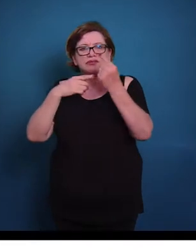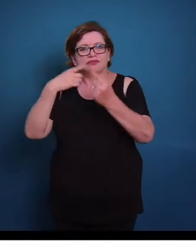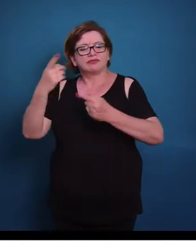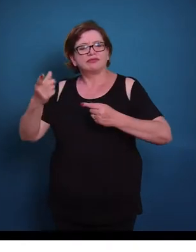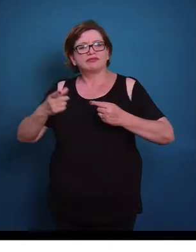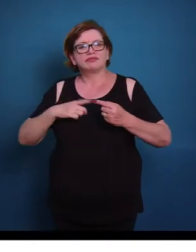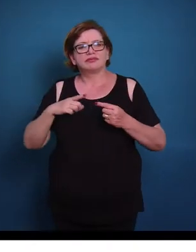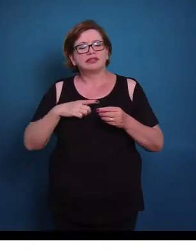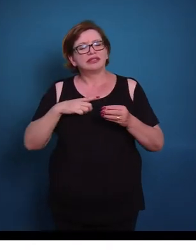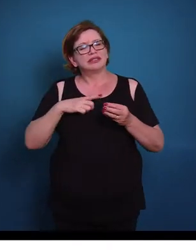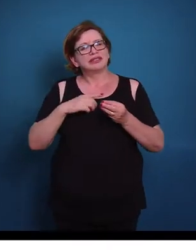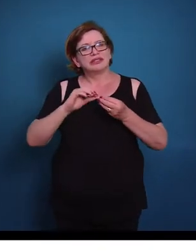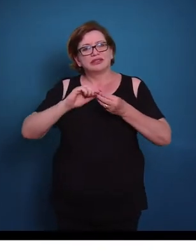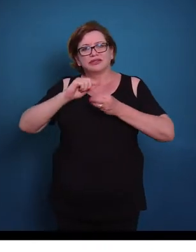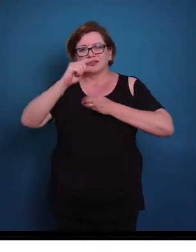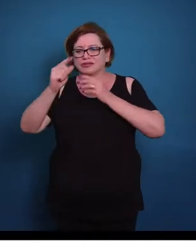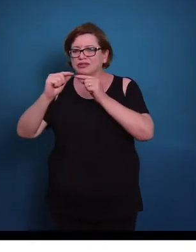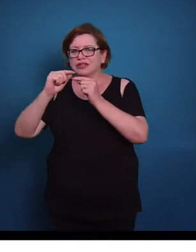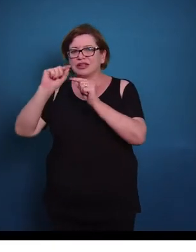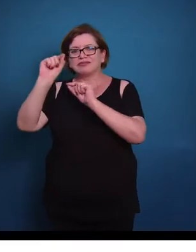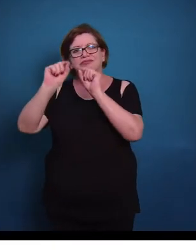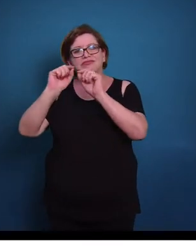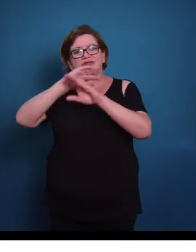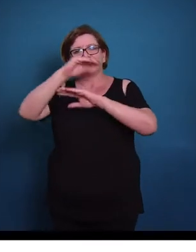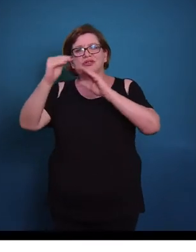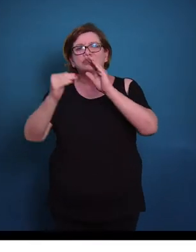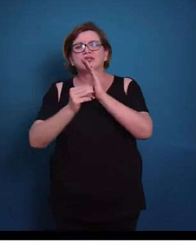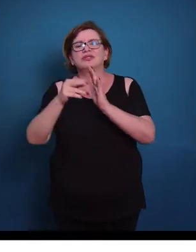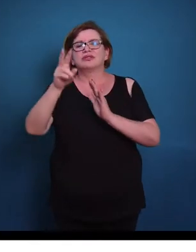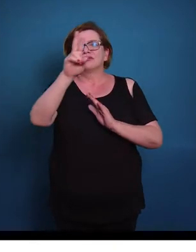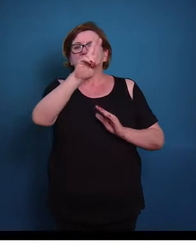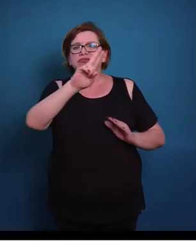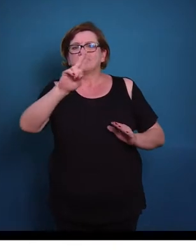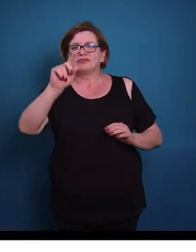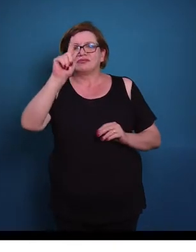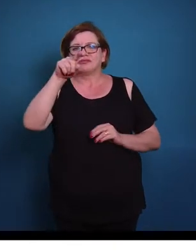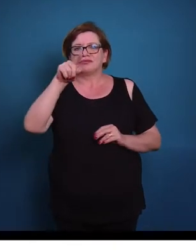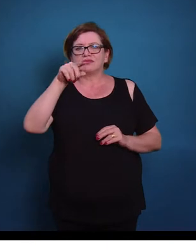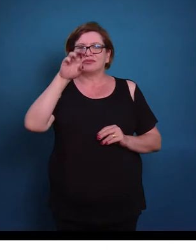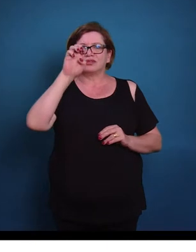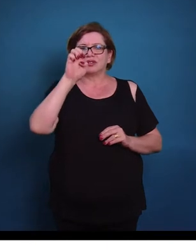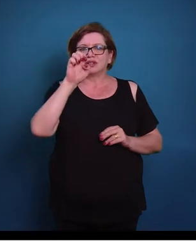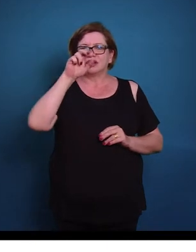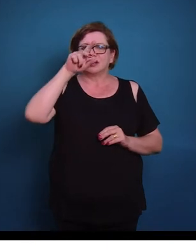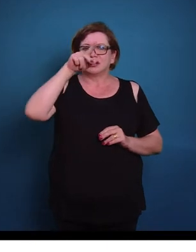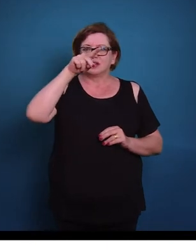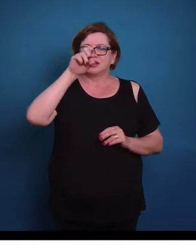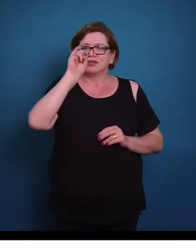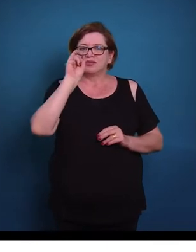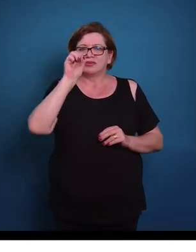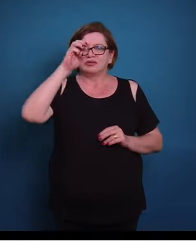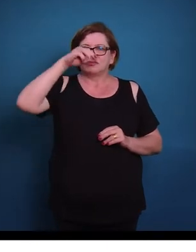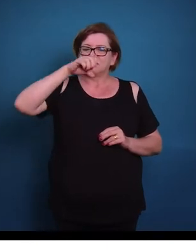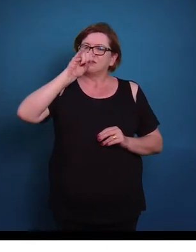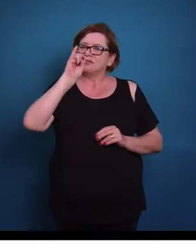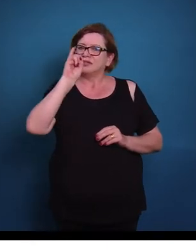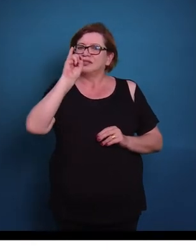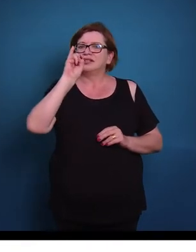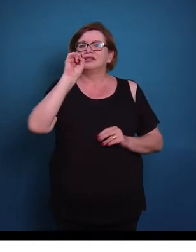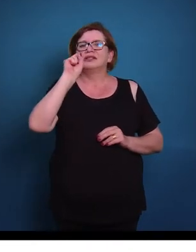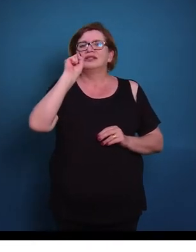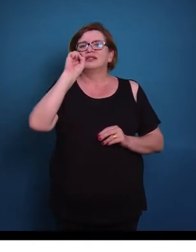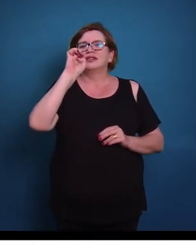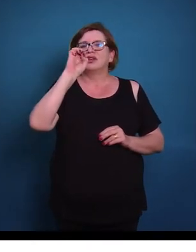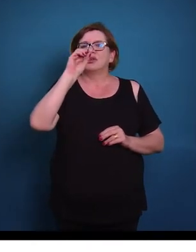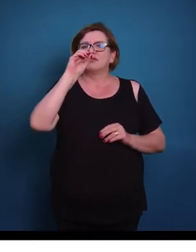conjunto de fibras, vai ser envolvida por um tecido conjuntivo denso chamado epimísio, formando assim um músculo. Então aqui